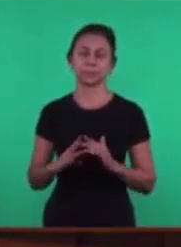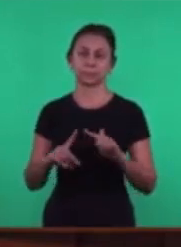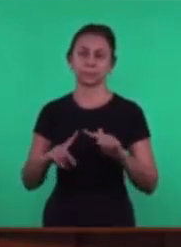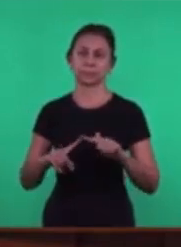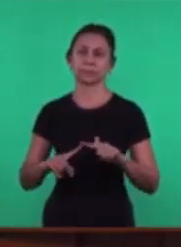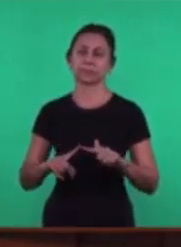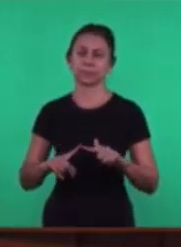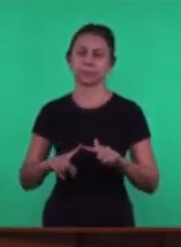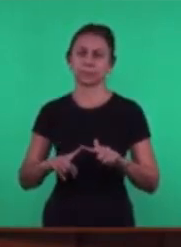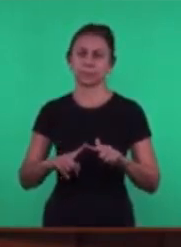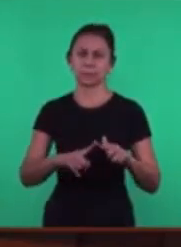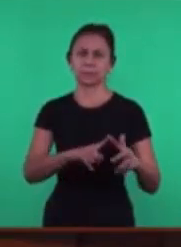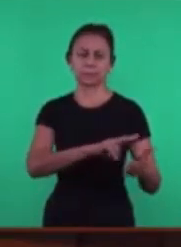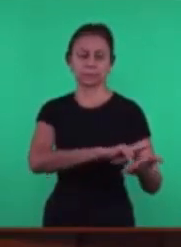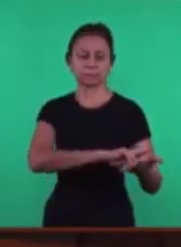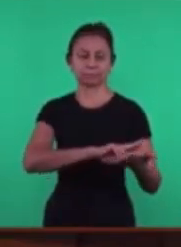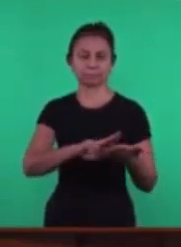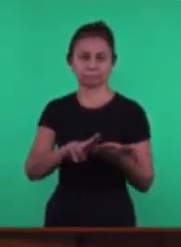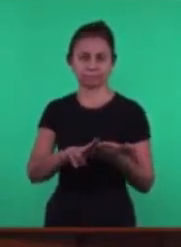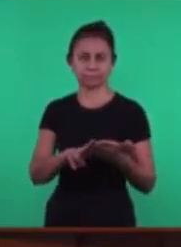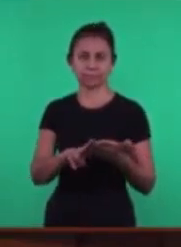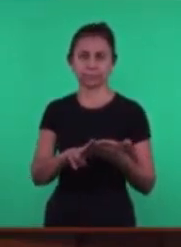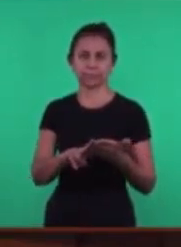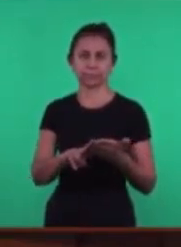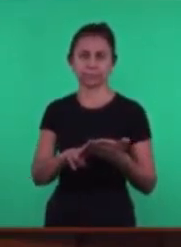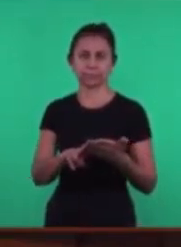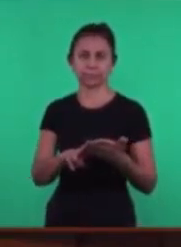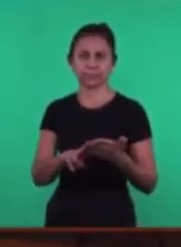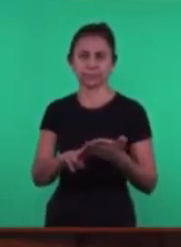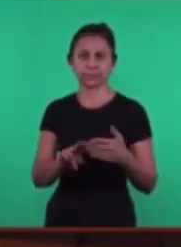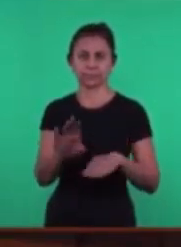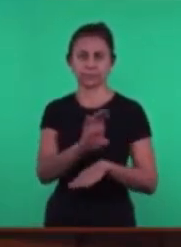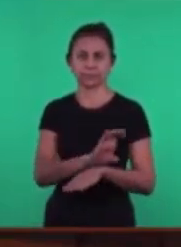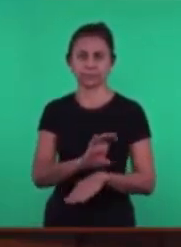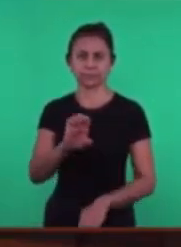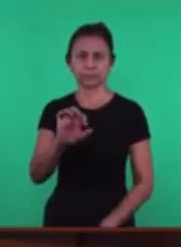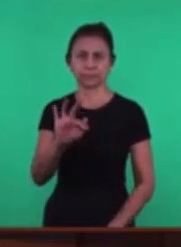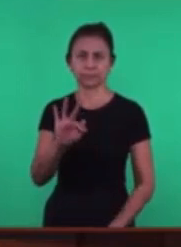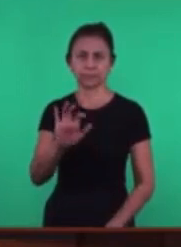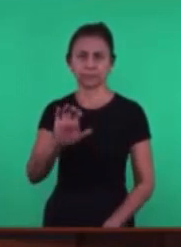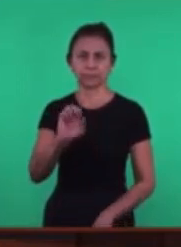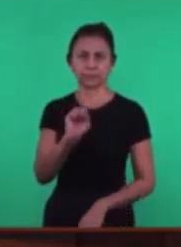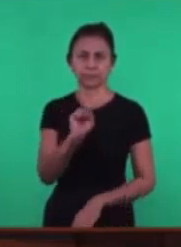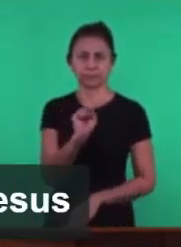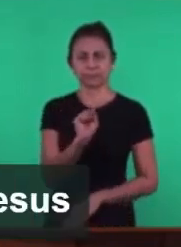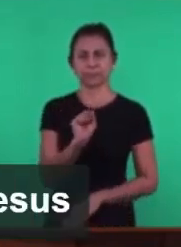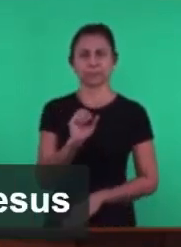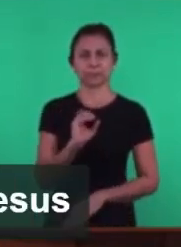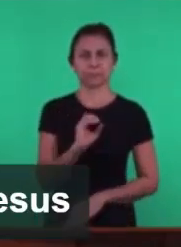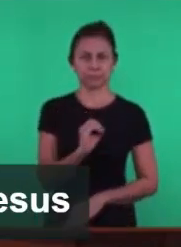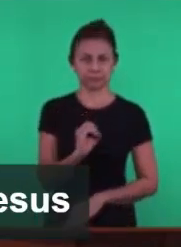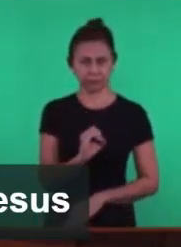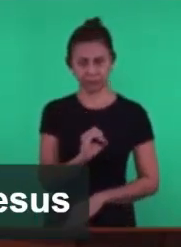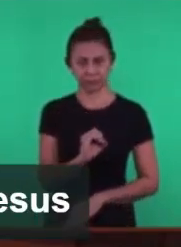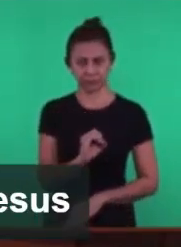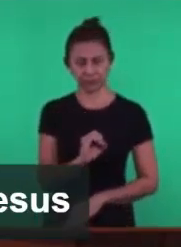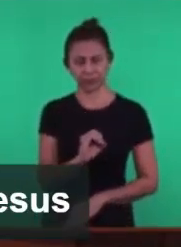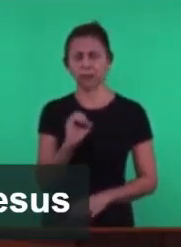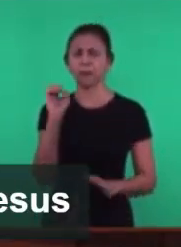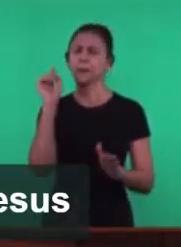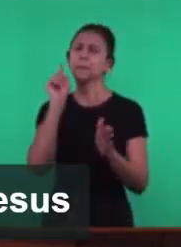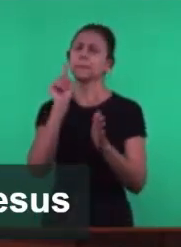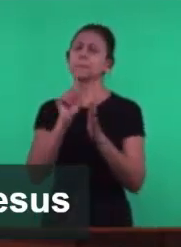escrita Direcionada A igreja de Éfeso E nós fizemos Uma pergunta A